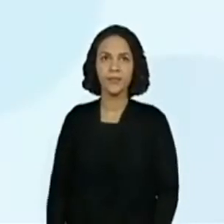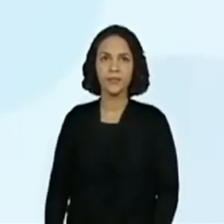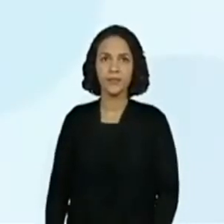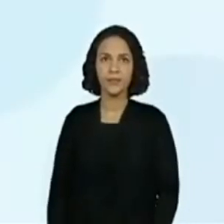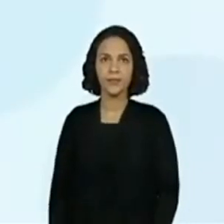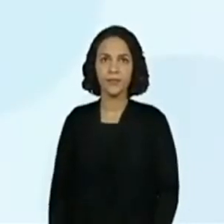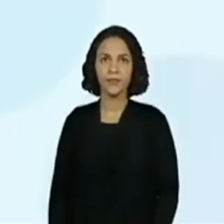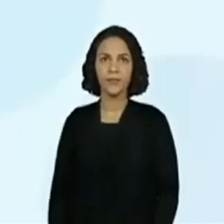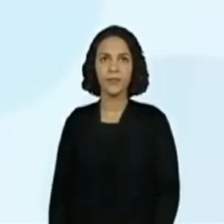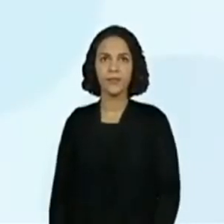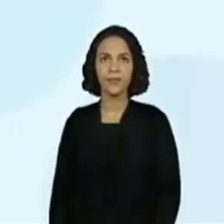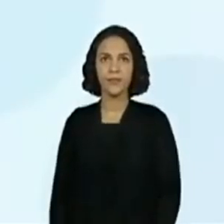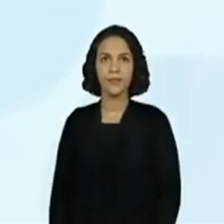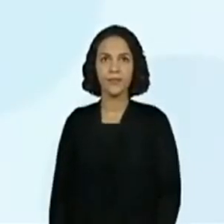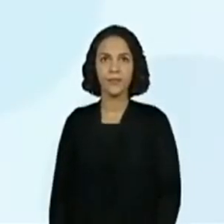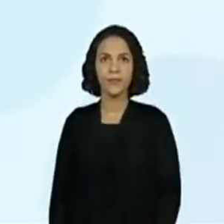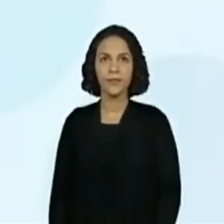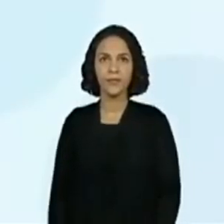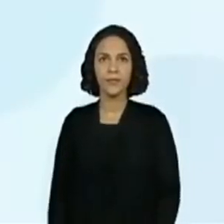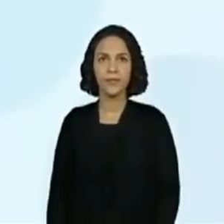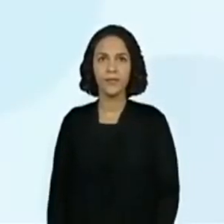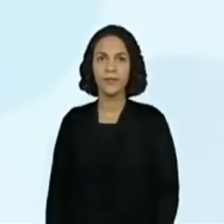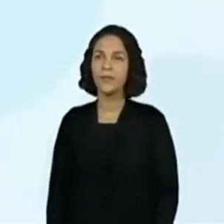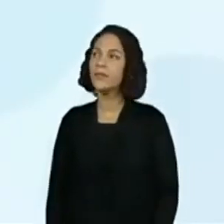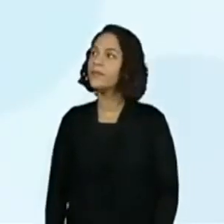E. Bora. Bora.